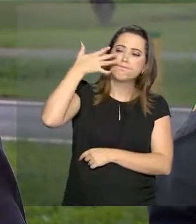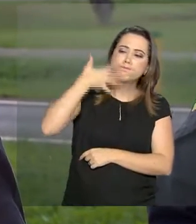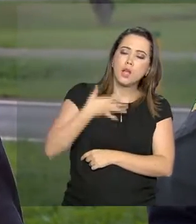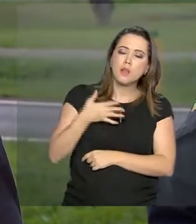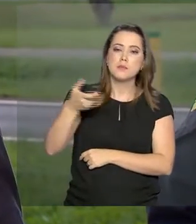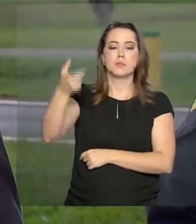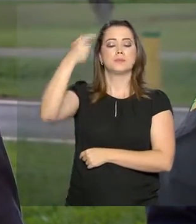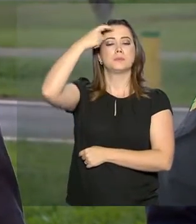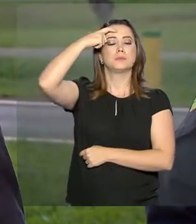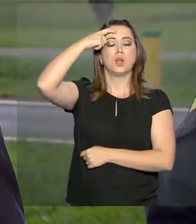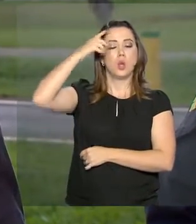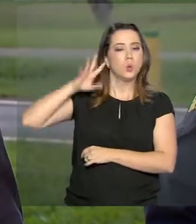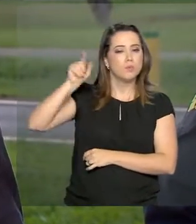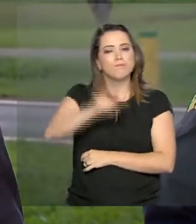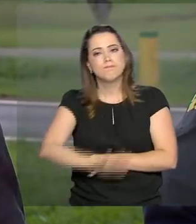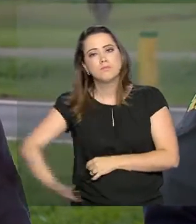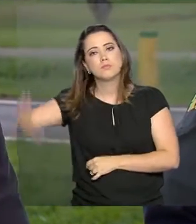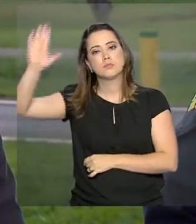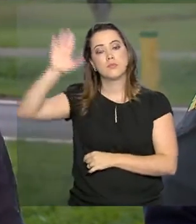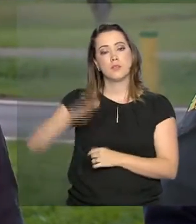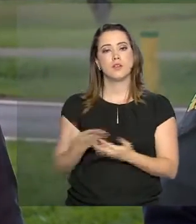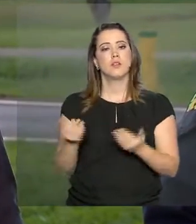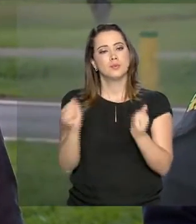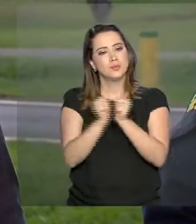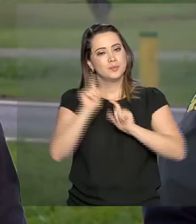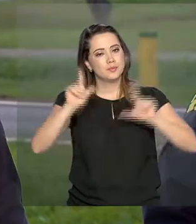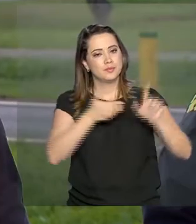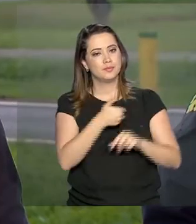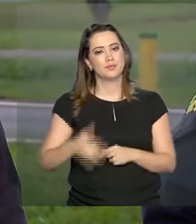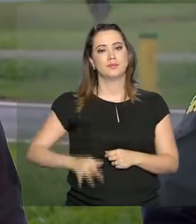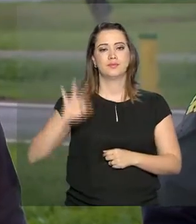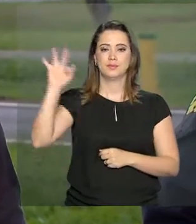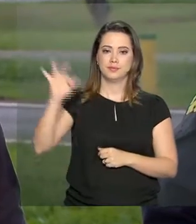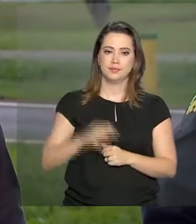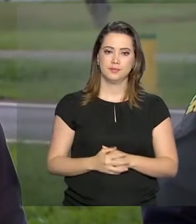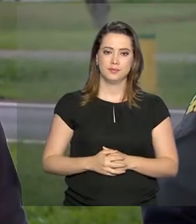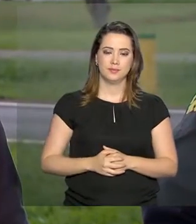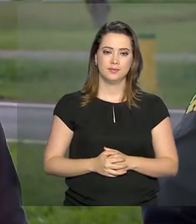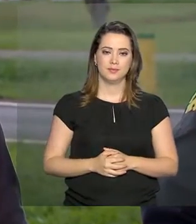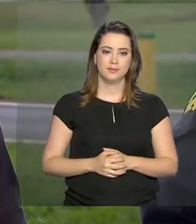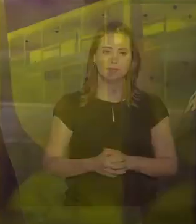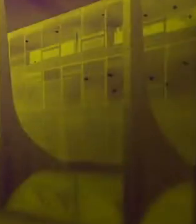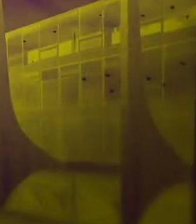conscientização em todo o Brasil. Fique na NBR, a TV do Governo Federal.